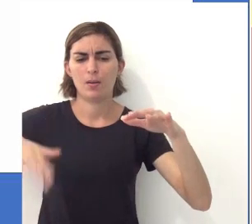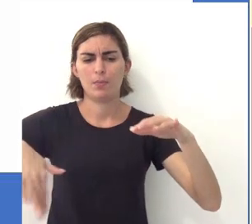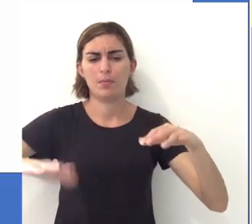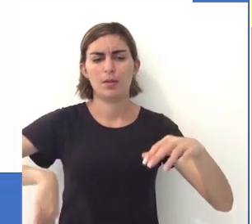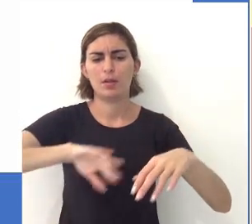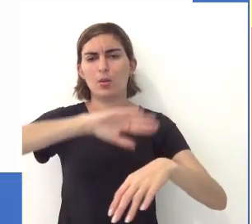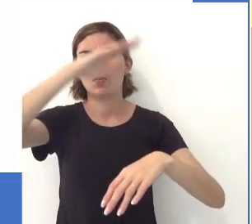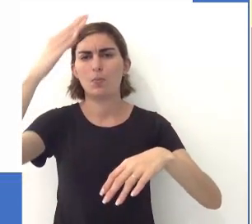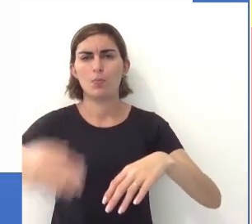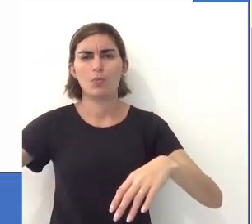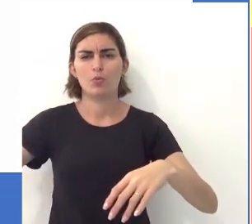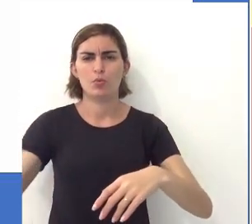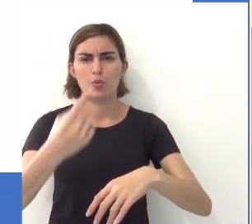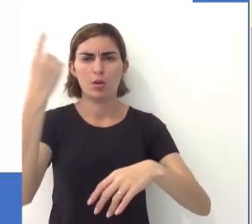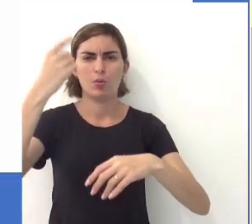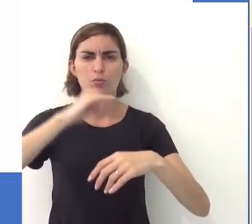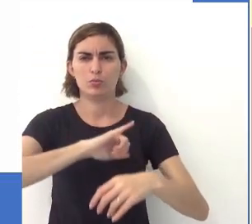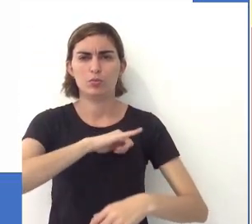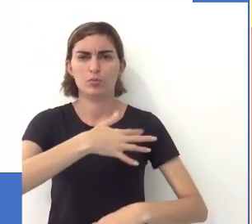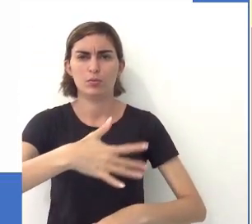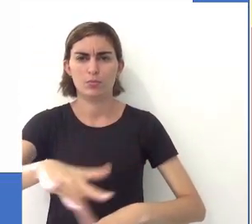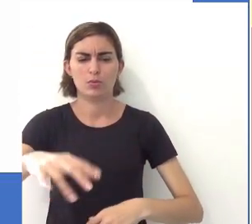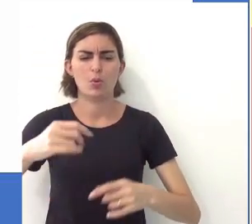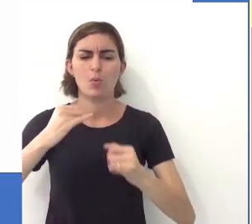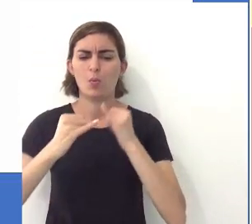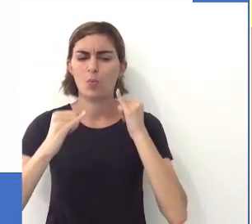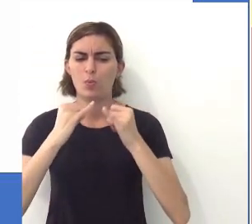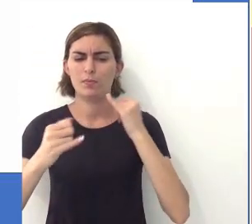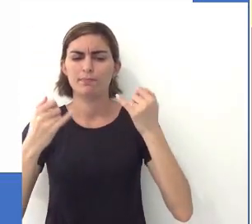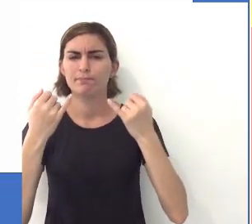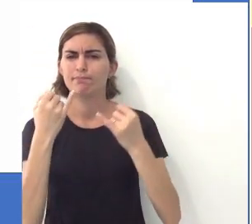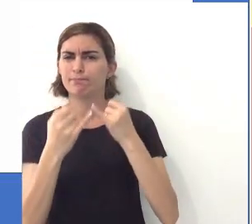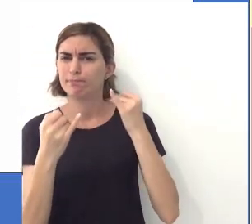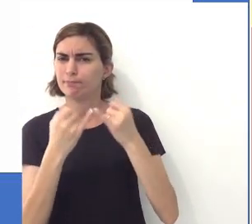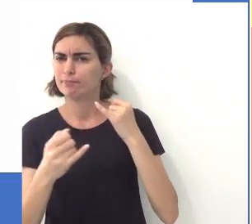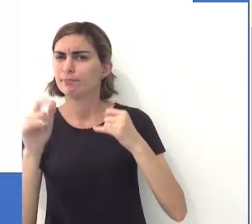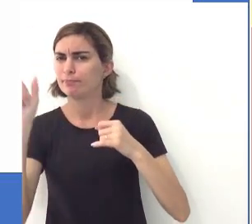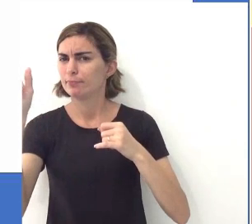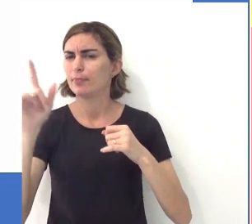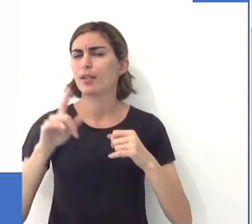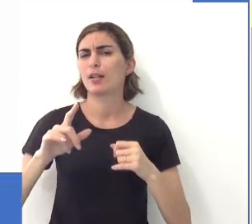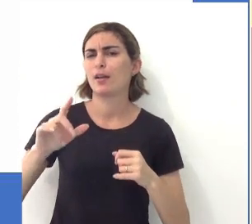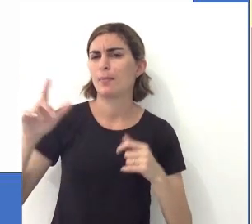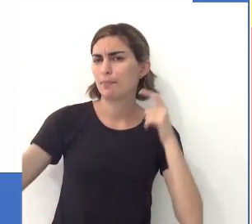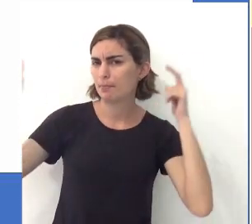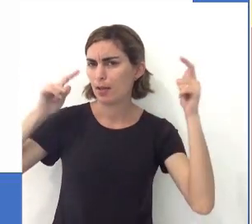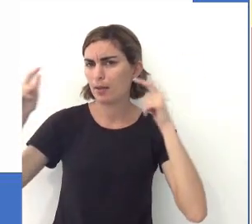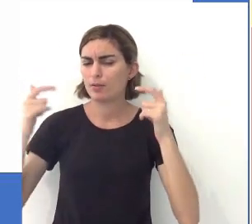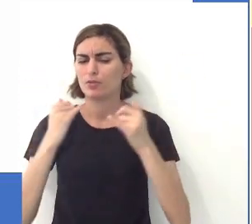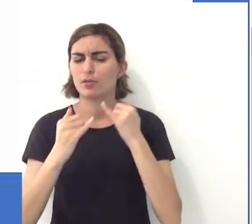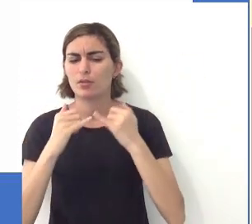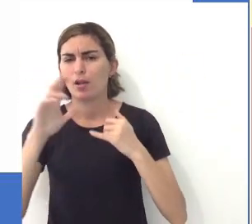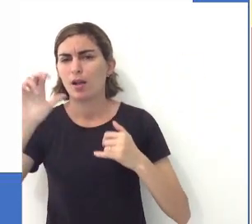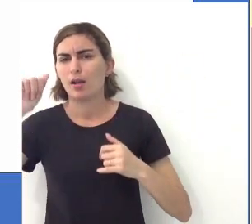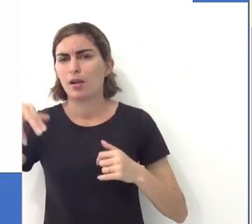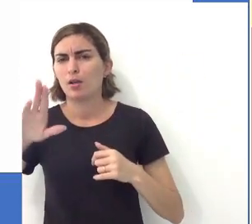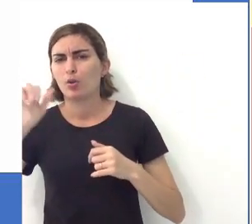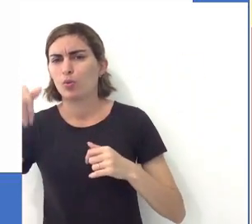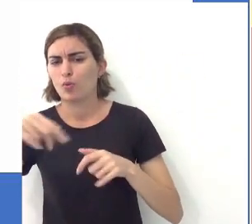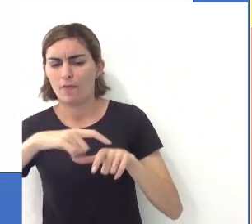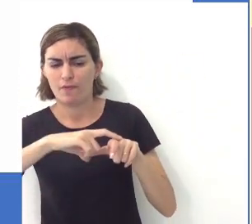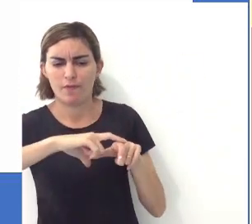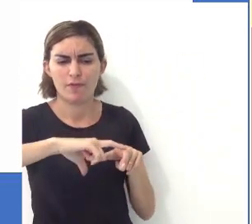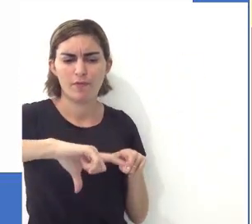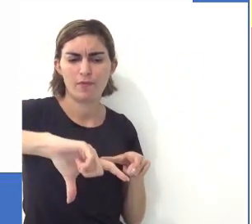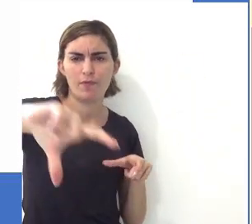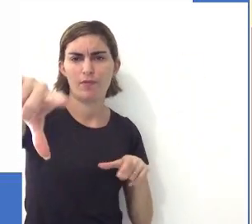a praia de Moro Alto, né, no município de Pojuca, quase que bem parecido com o que acontece lá em Cancun, né, só que em Cancun a gente vai ver